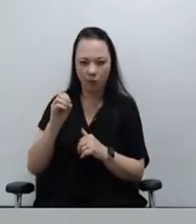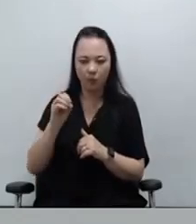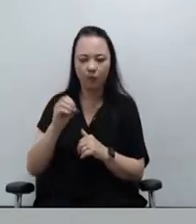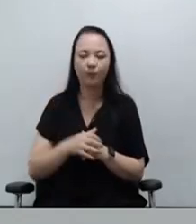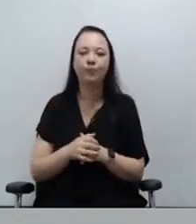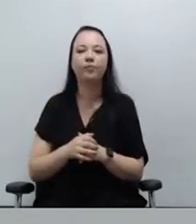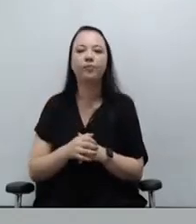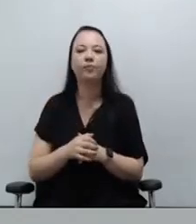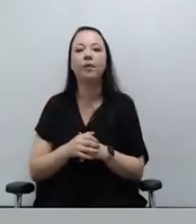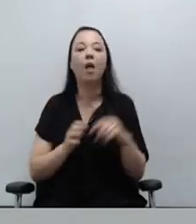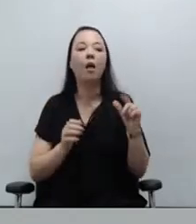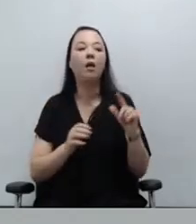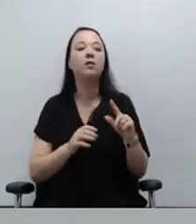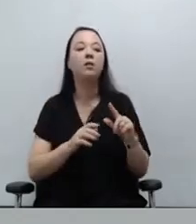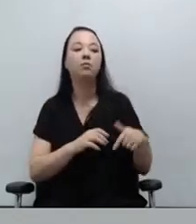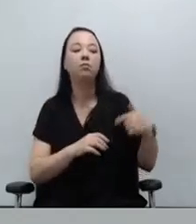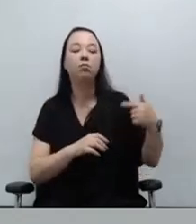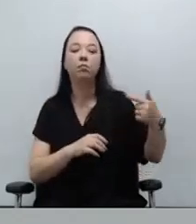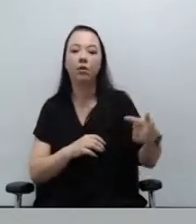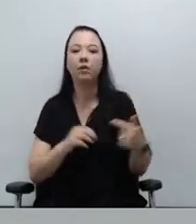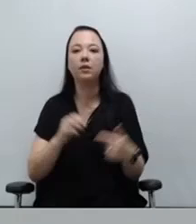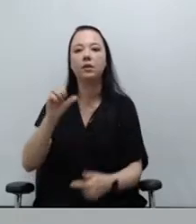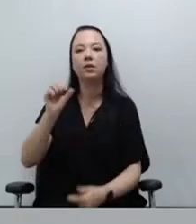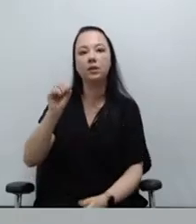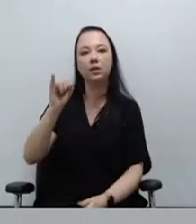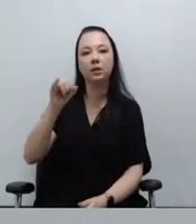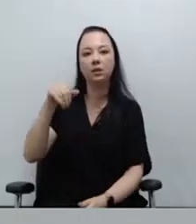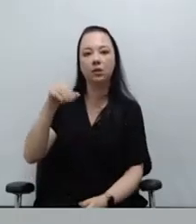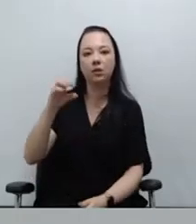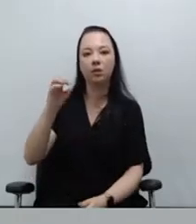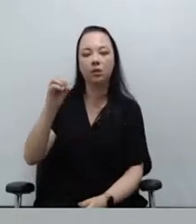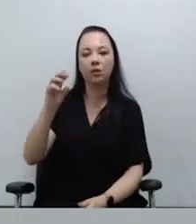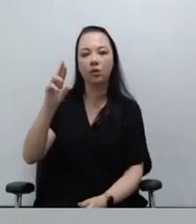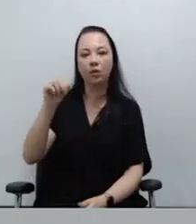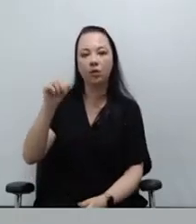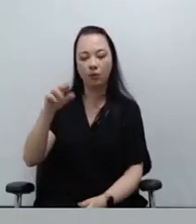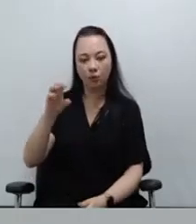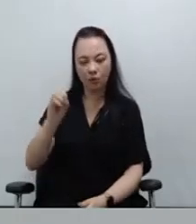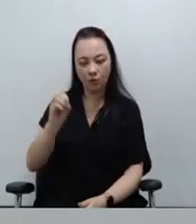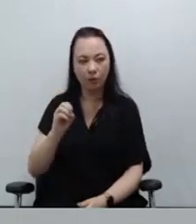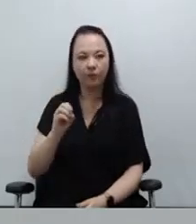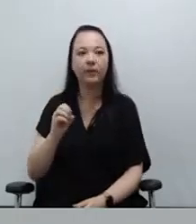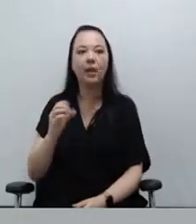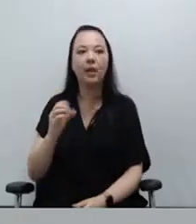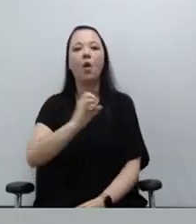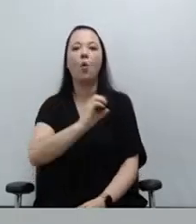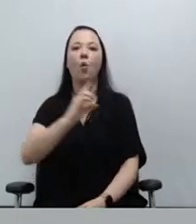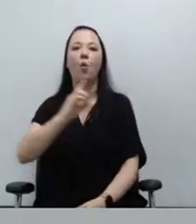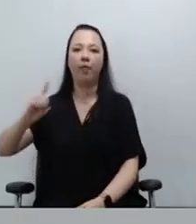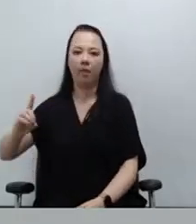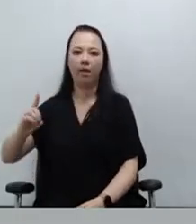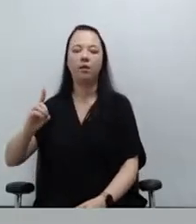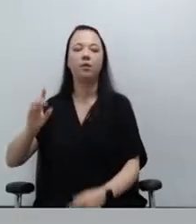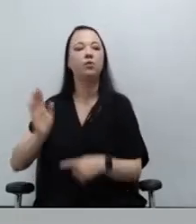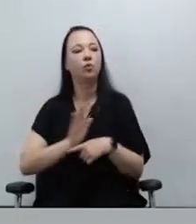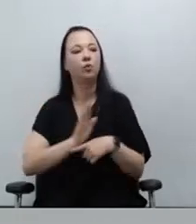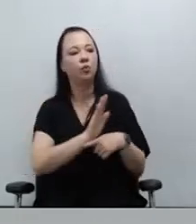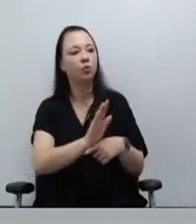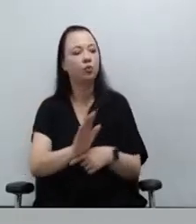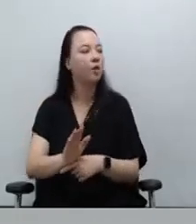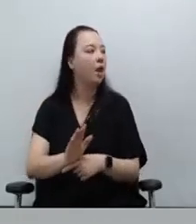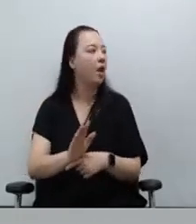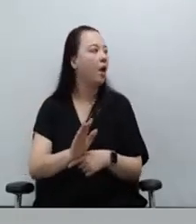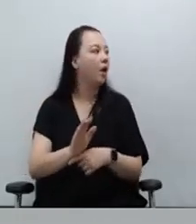Então, o próximo inscrito agora, síncrono, é o Defensor Público Coordenador do Núcleo da Infância,